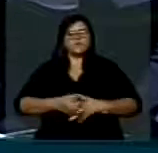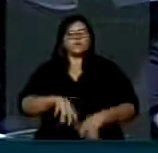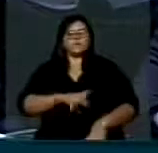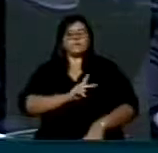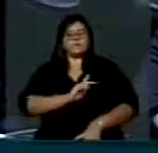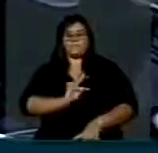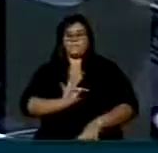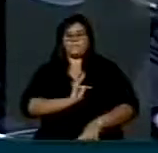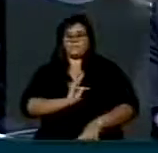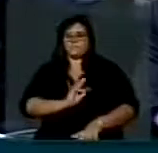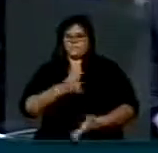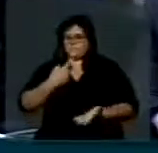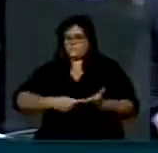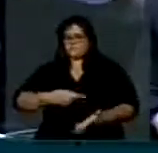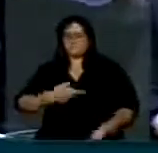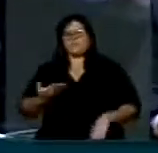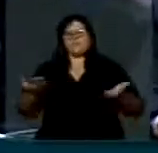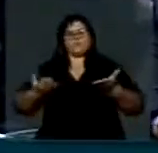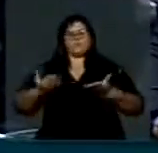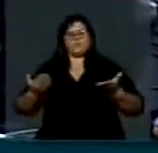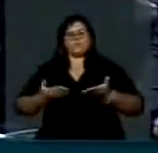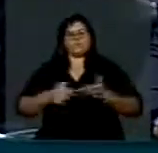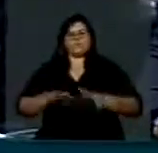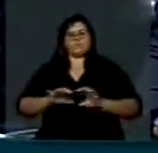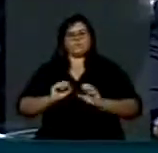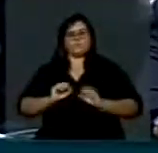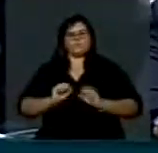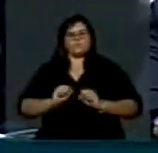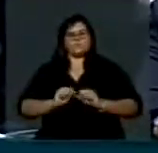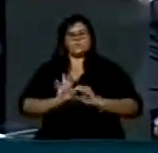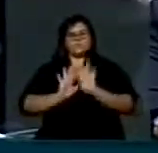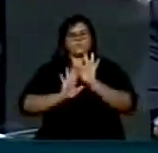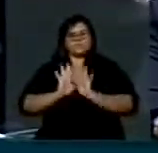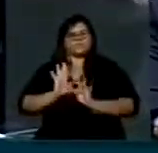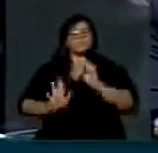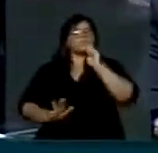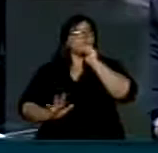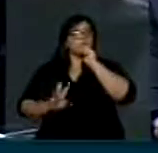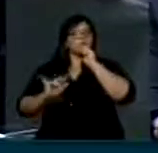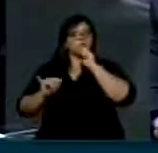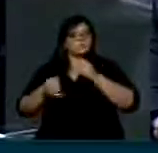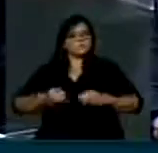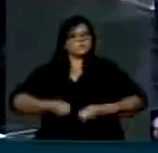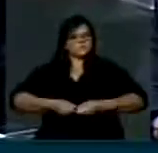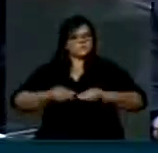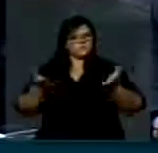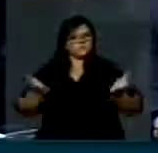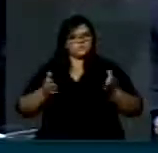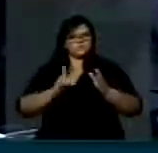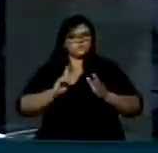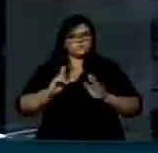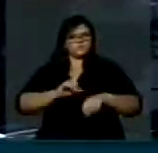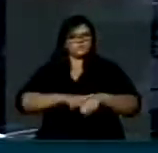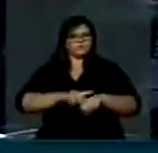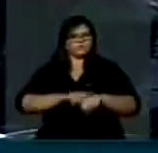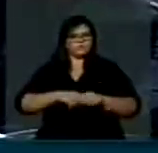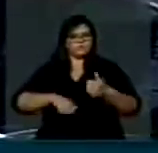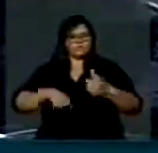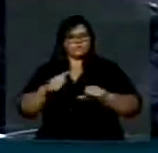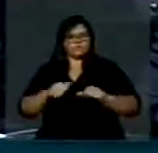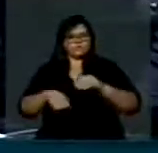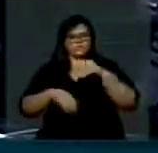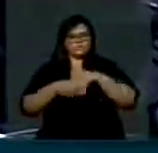...afirma que ao receber o texto que será ainda distribuído, terá tempo de analisar e votar hoje.